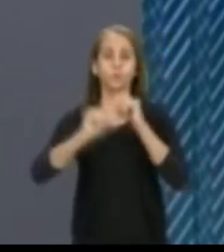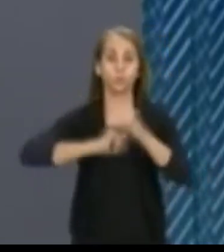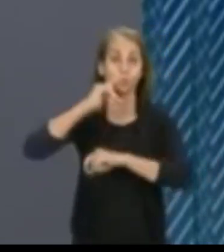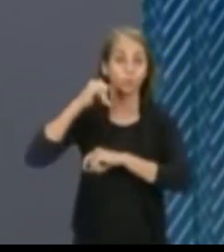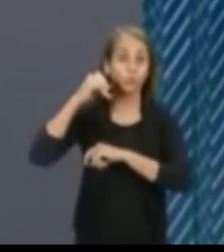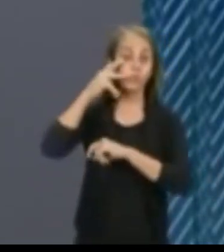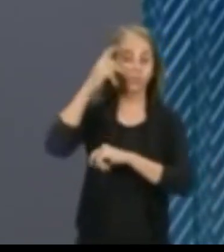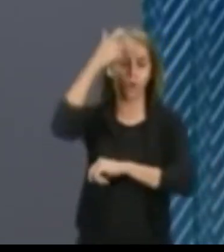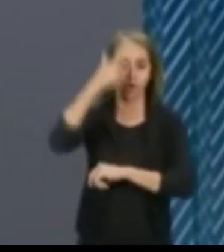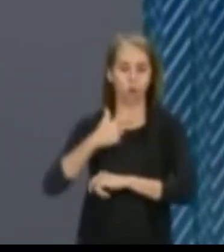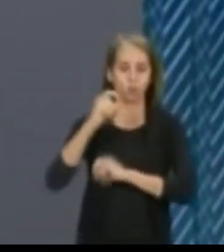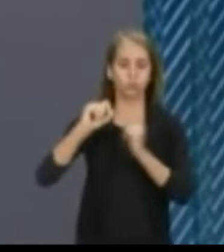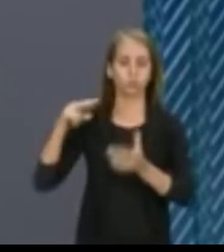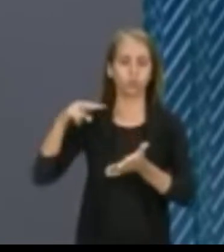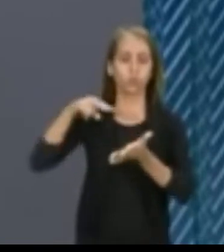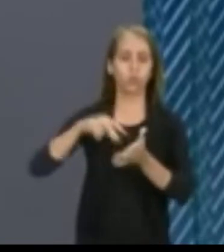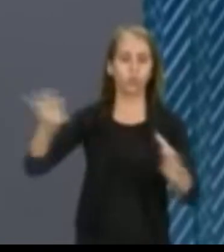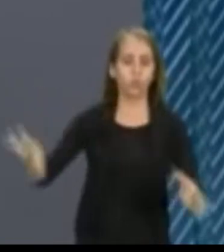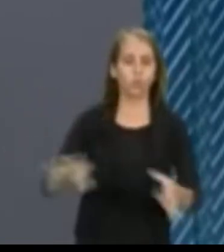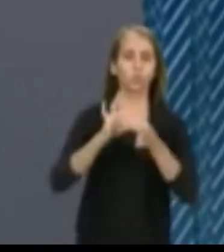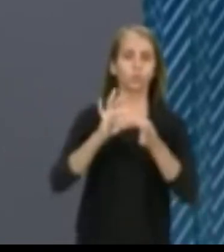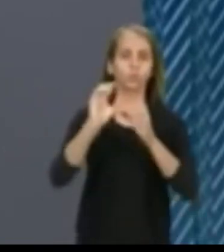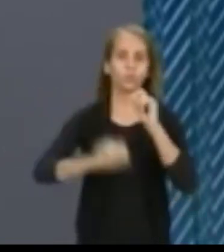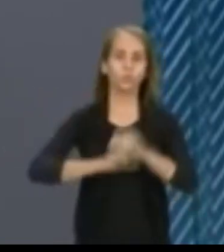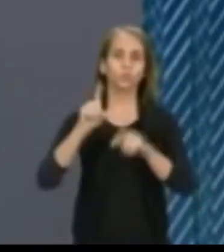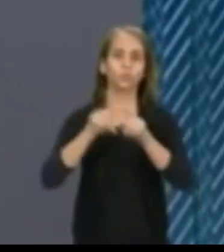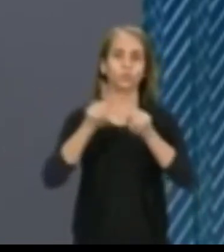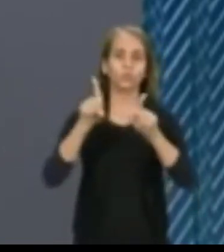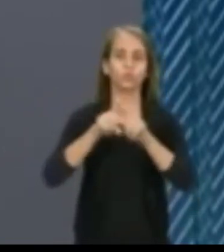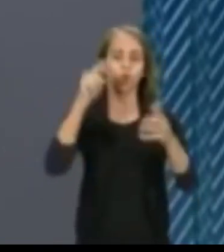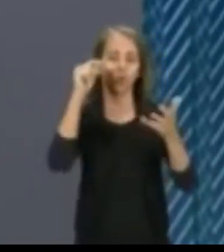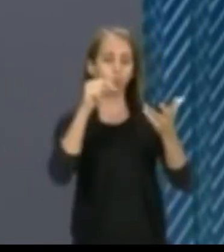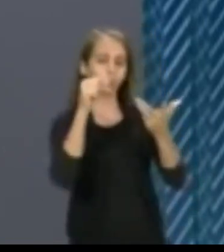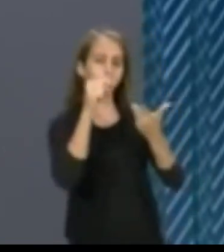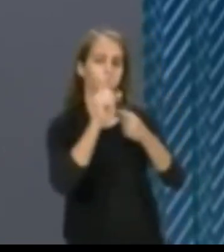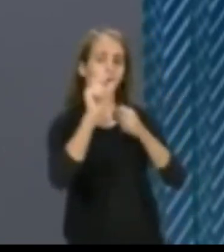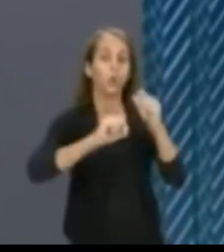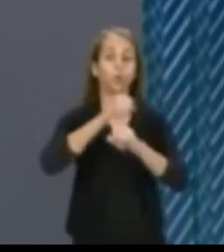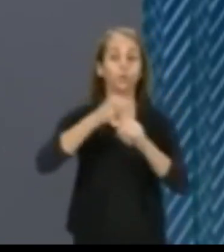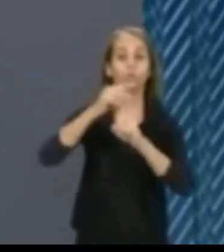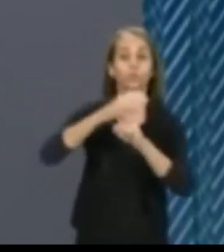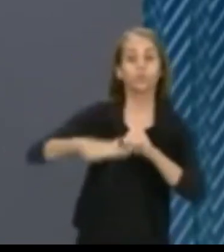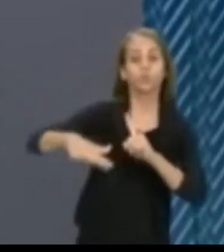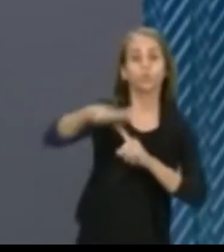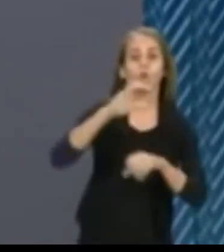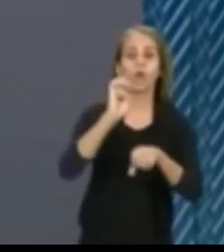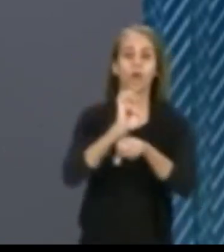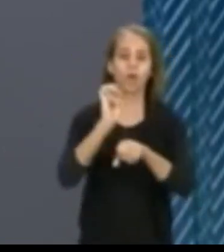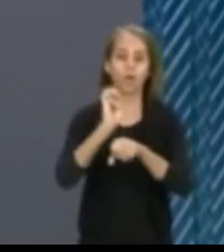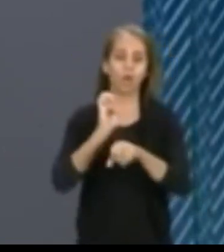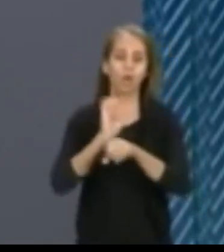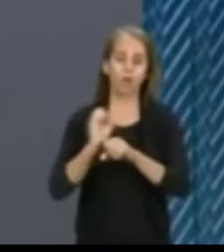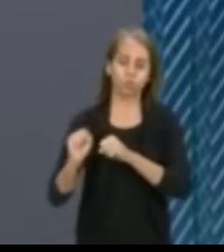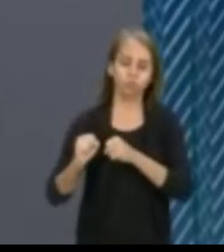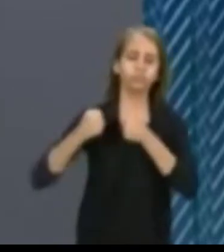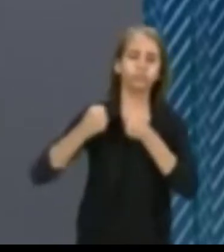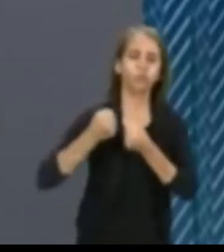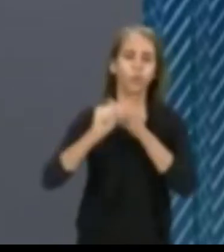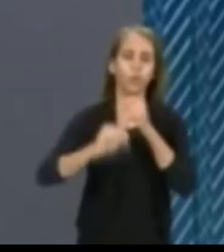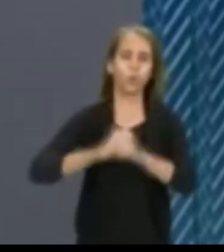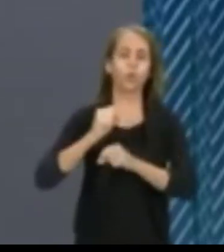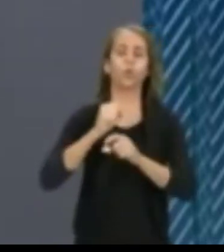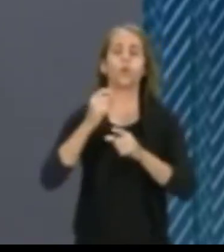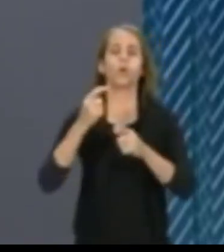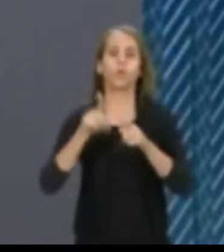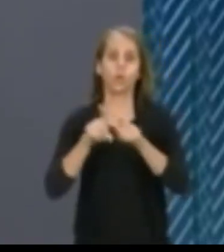eu sou um homem inteiramente ligado, identificado com as questões sociais desse Estado. Tem uma política forte. Nós vamos criar no Estado um